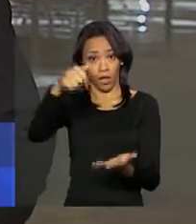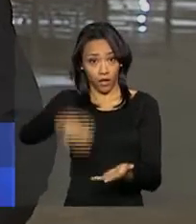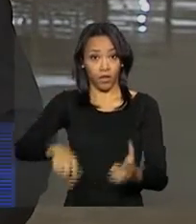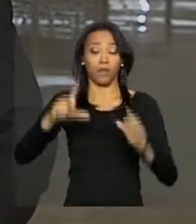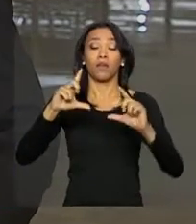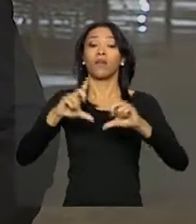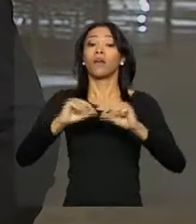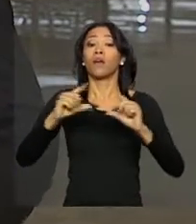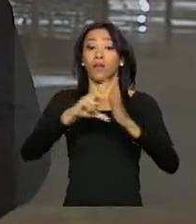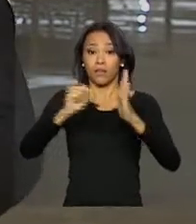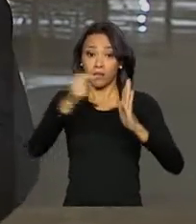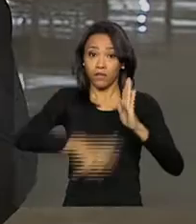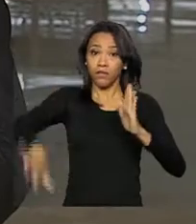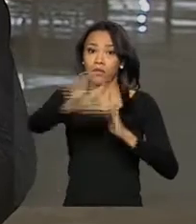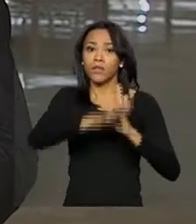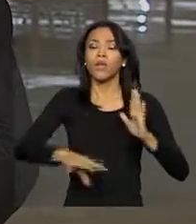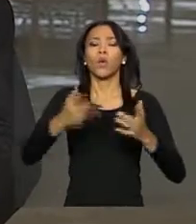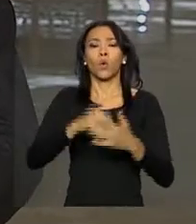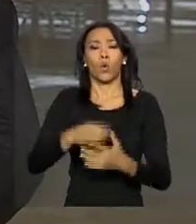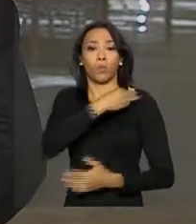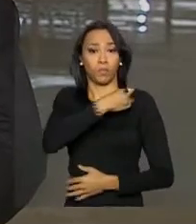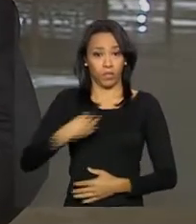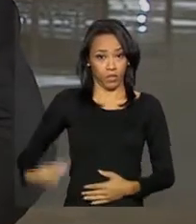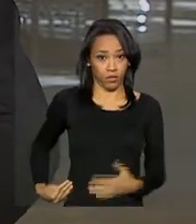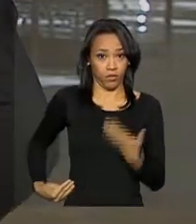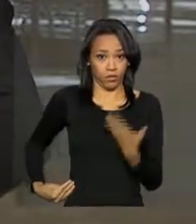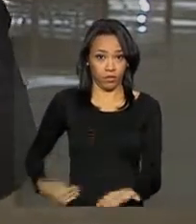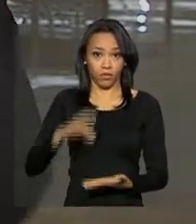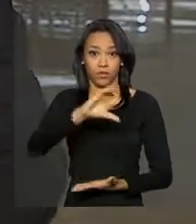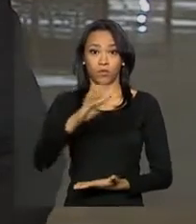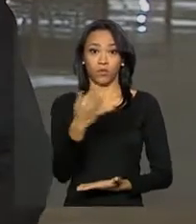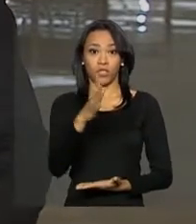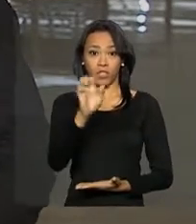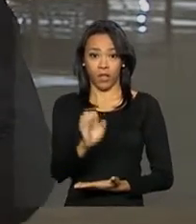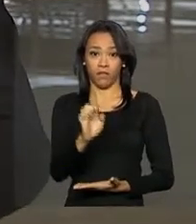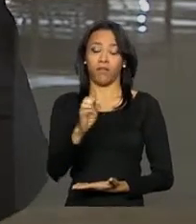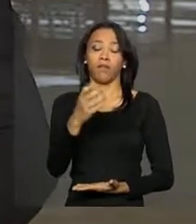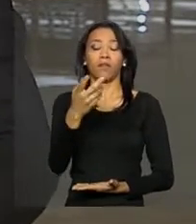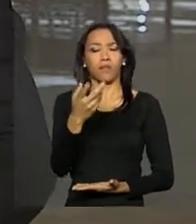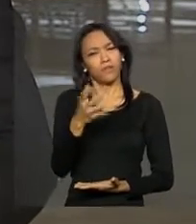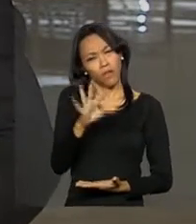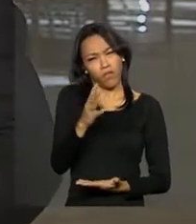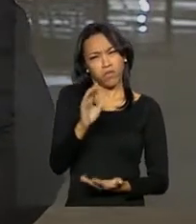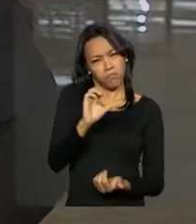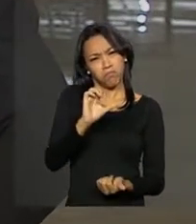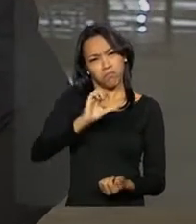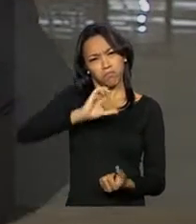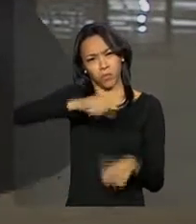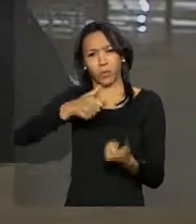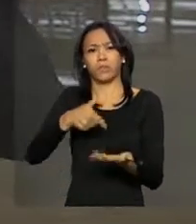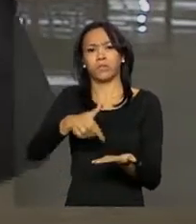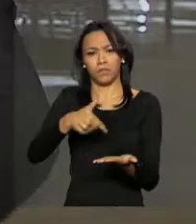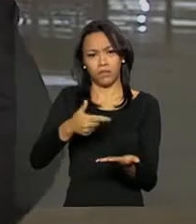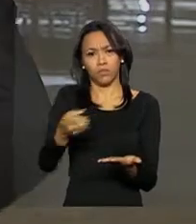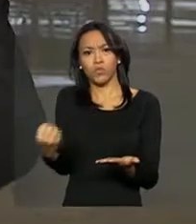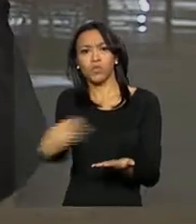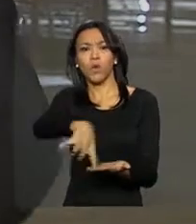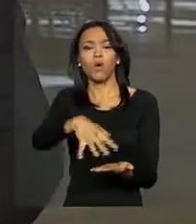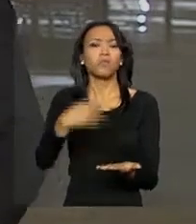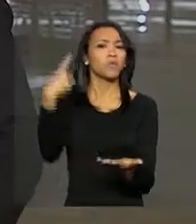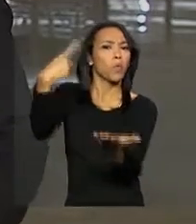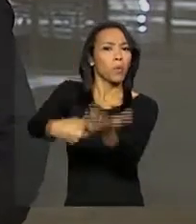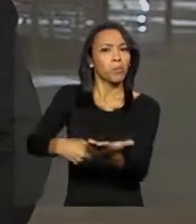Planalto com o ministro-chefe da Casa Civil, Jaques Wagner. Pode ser que essa agenda sofra alteração, que sejam incluídos novos